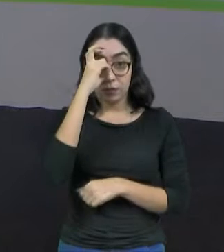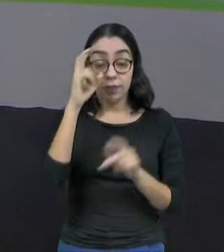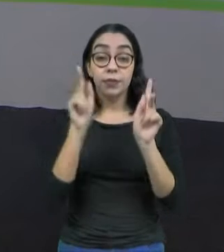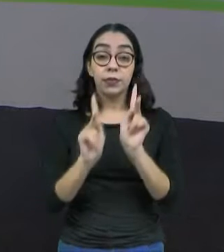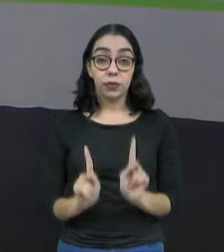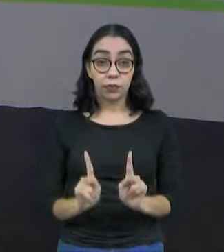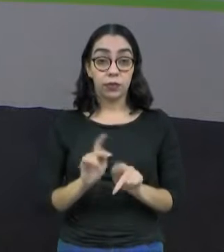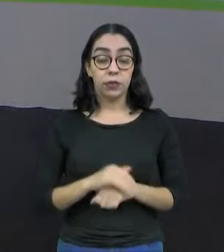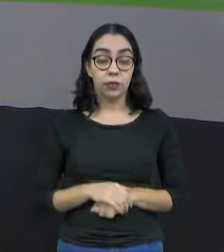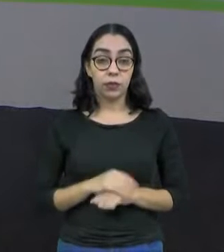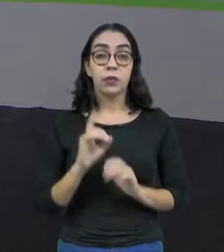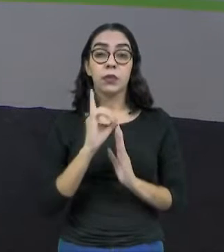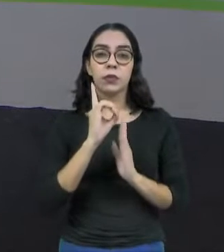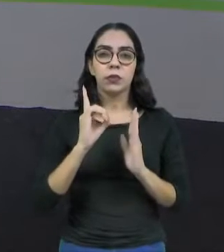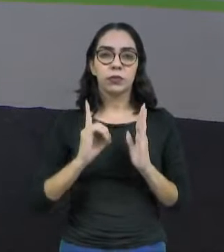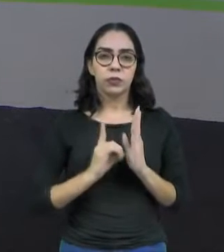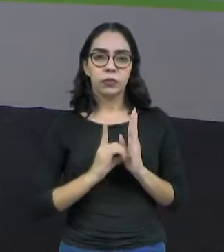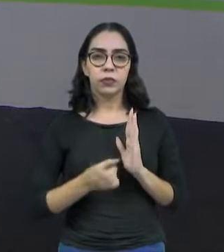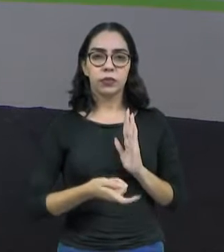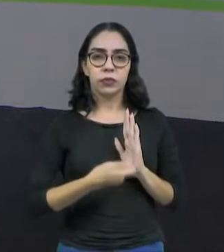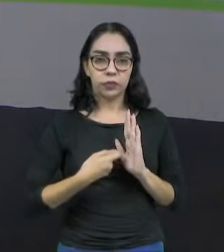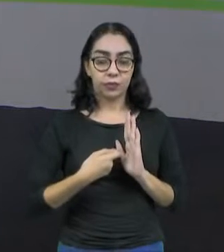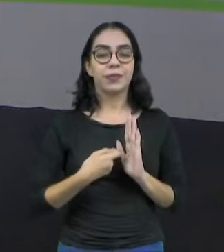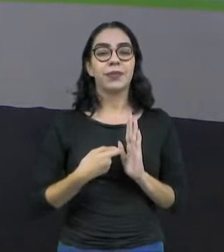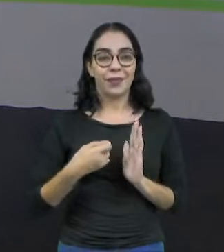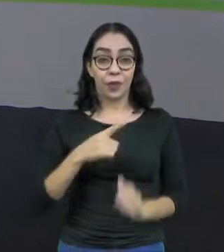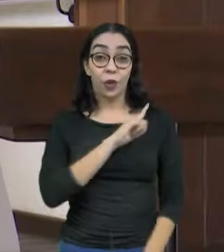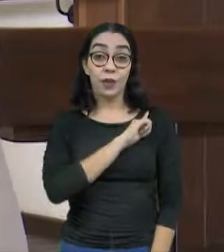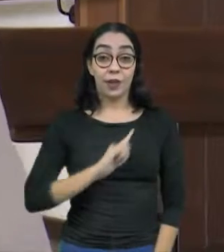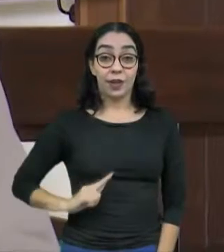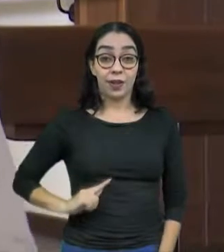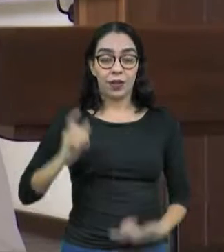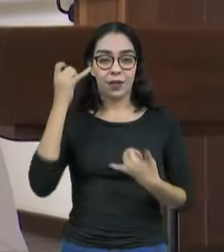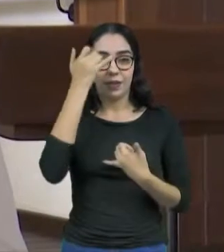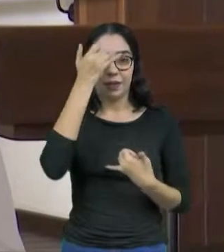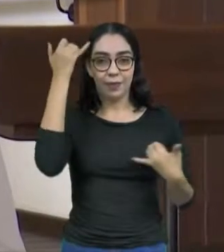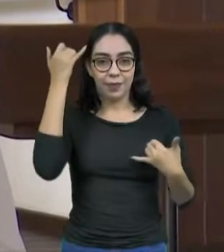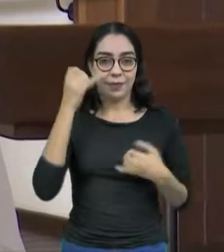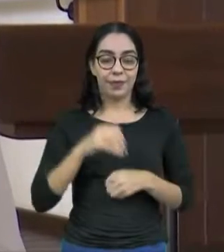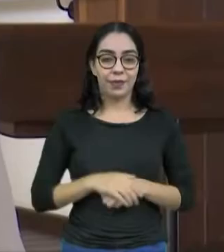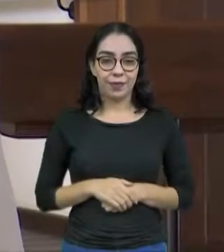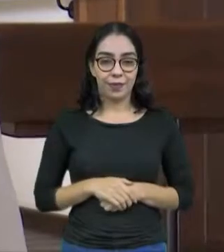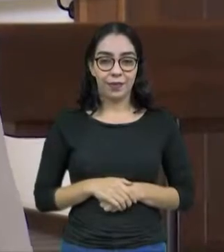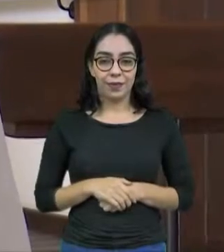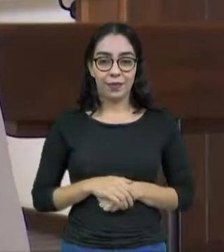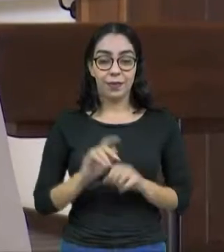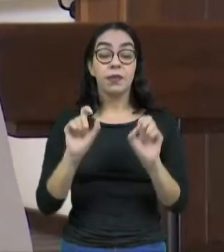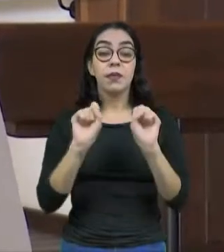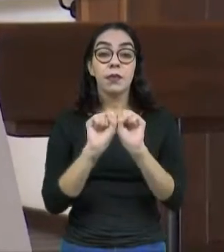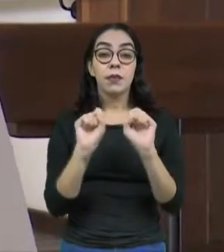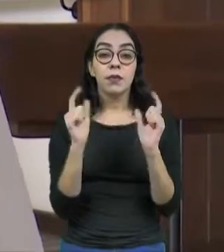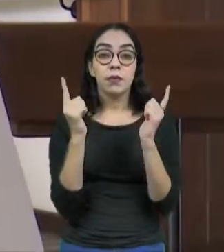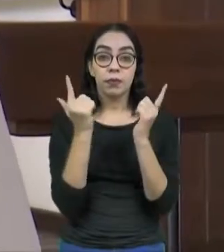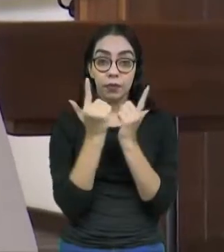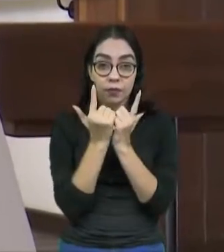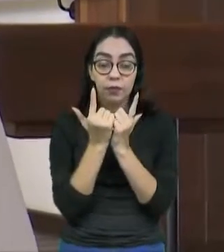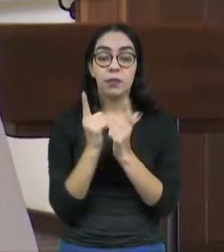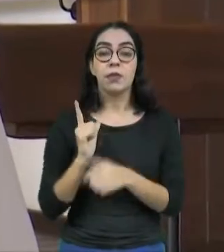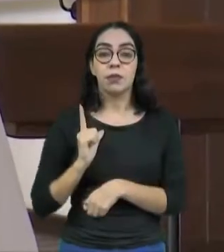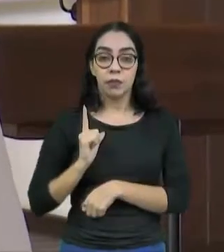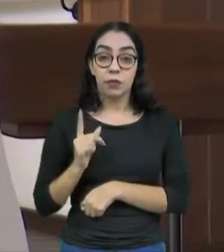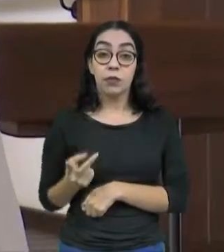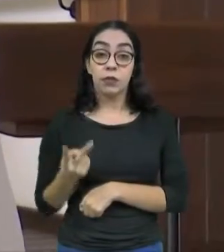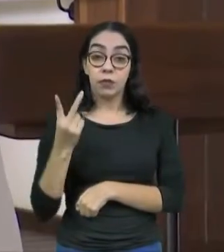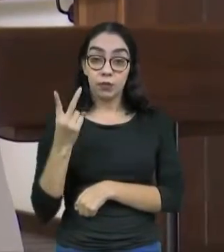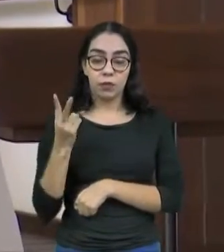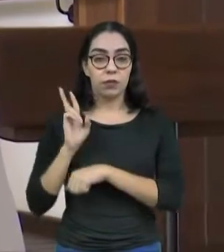decreto foi assinado pela governadora Isolda Sela. A Assembleia Legislativa teve dois representantes na solenidade.